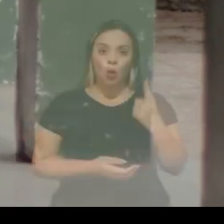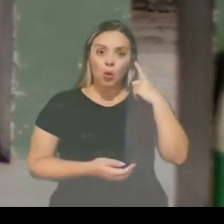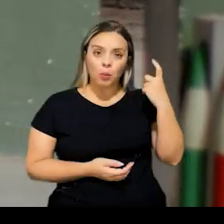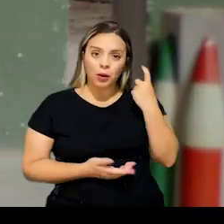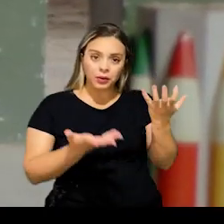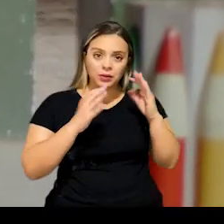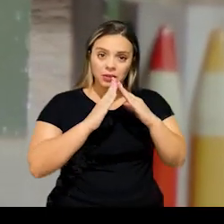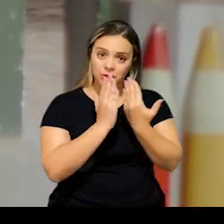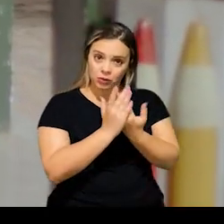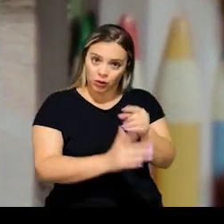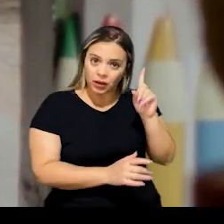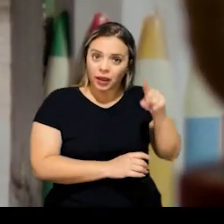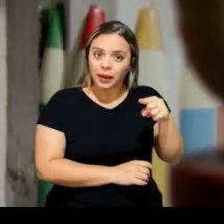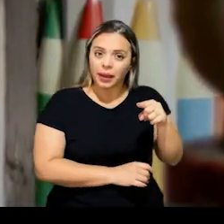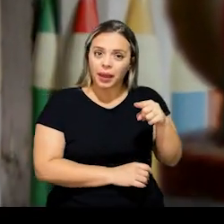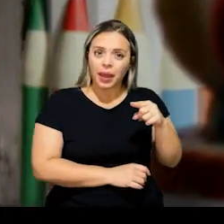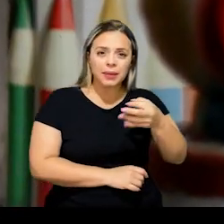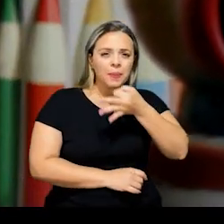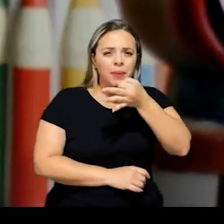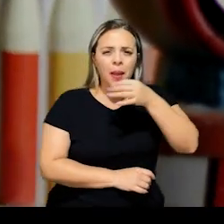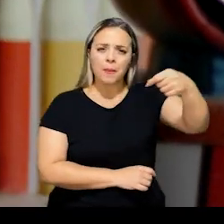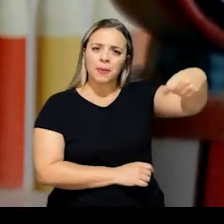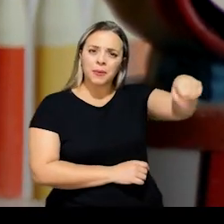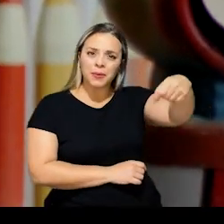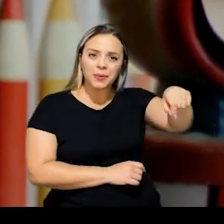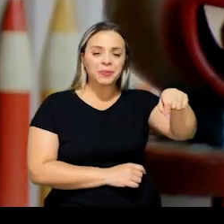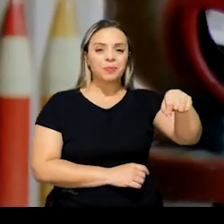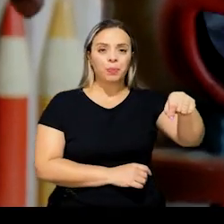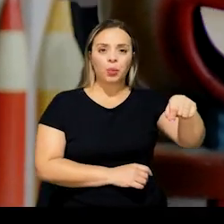O som da sirene que a gente quer ouvir nas escolas é esse.